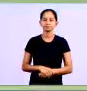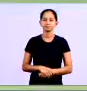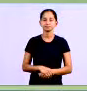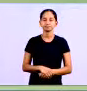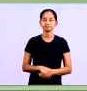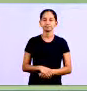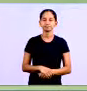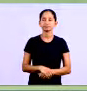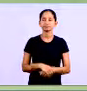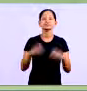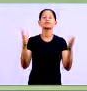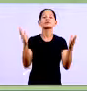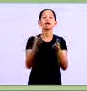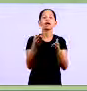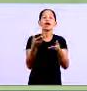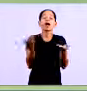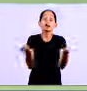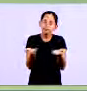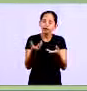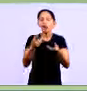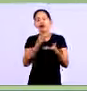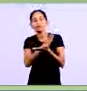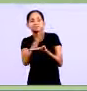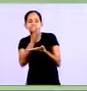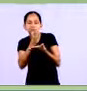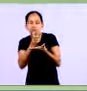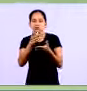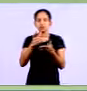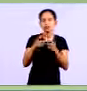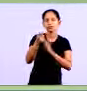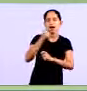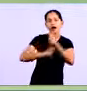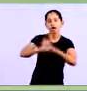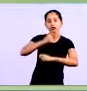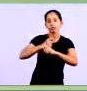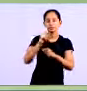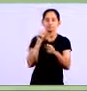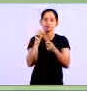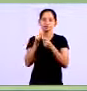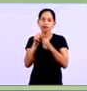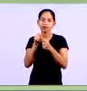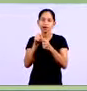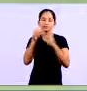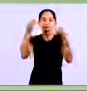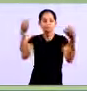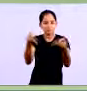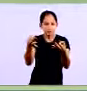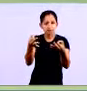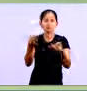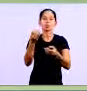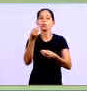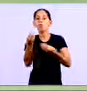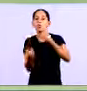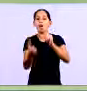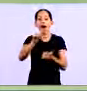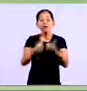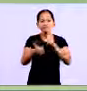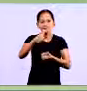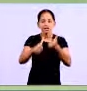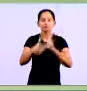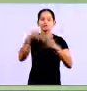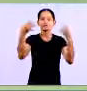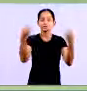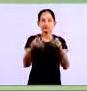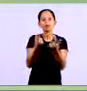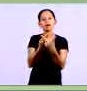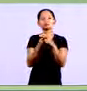Bom, é a fase do processo administrativo que mede e avalia o desempenho e torna a ação corret